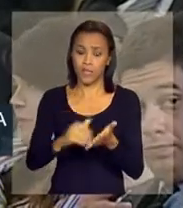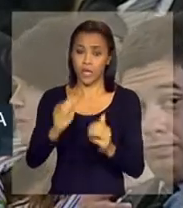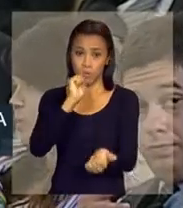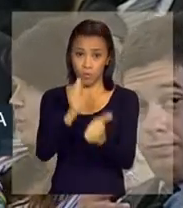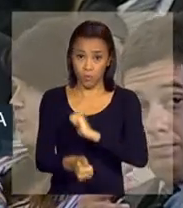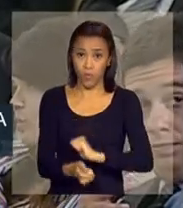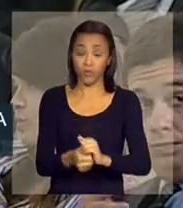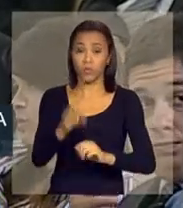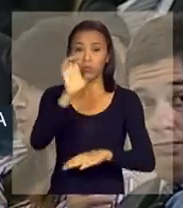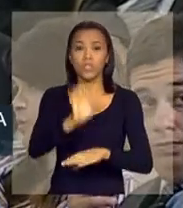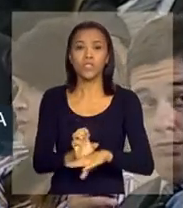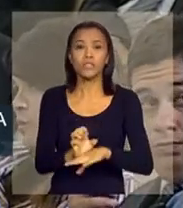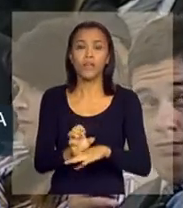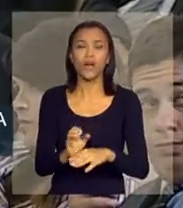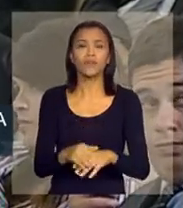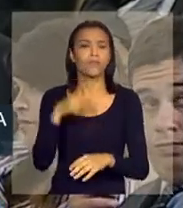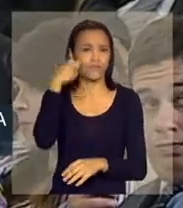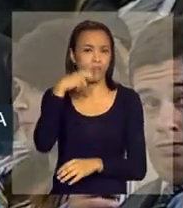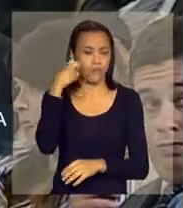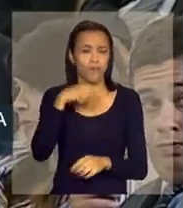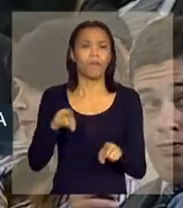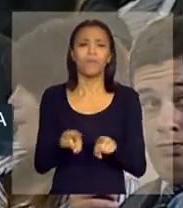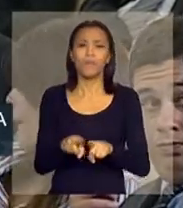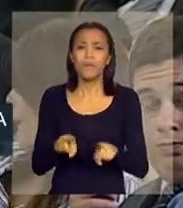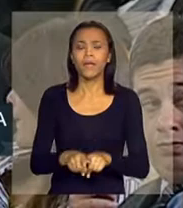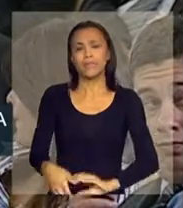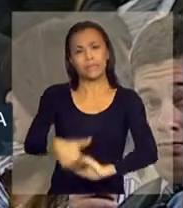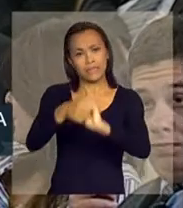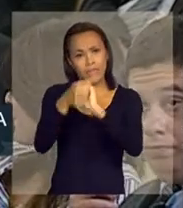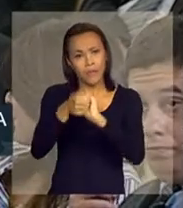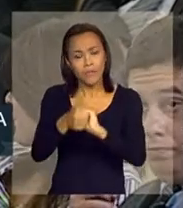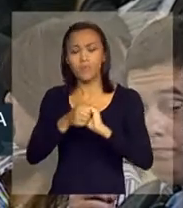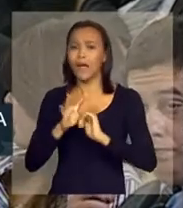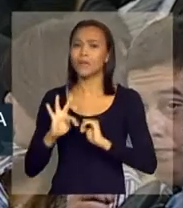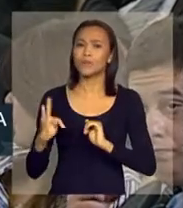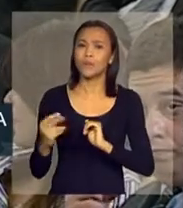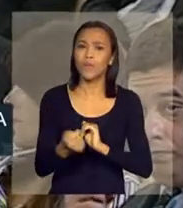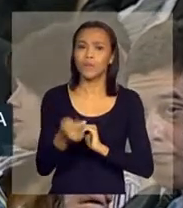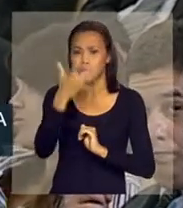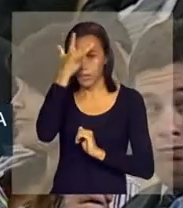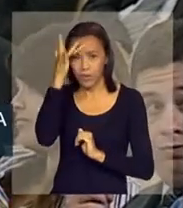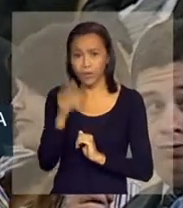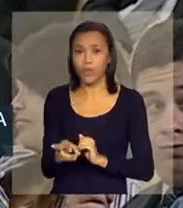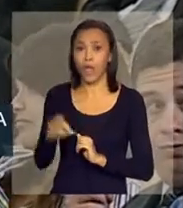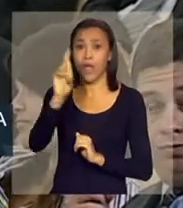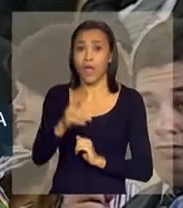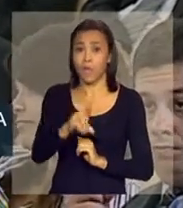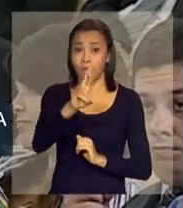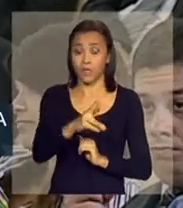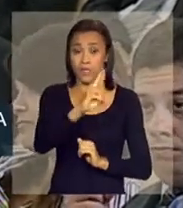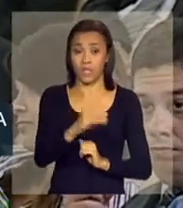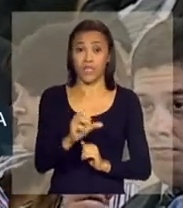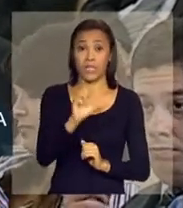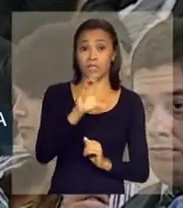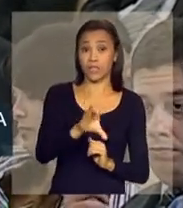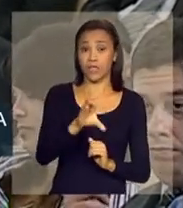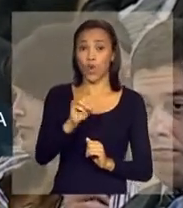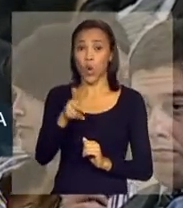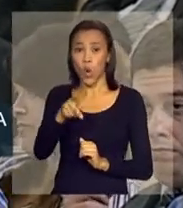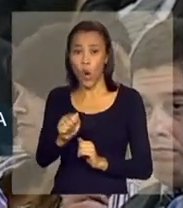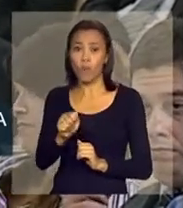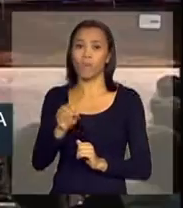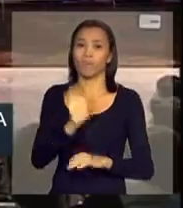Estado do Rio Grande do Norte. Saudamos também todos os representantes do SECOPA dos Estados.